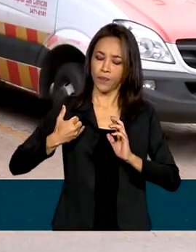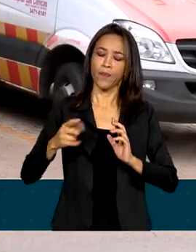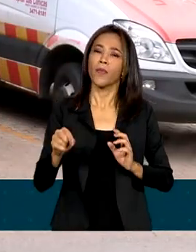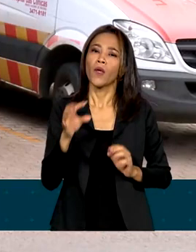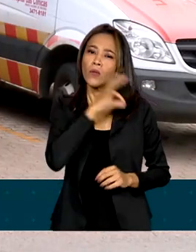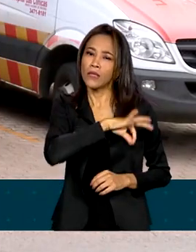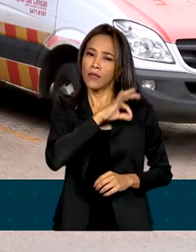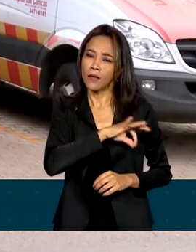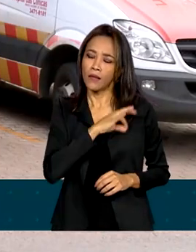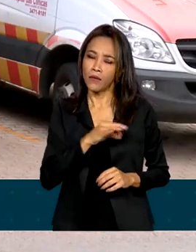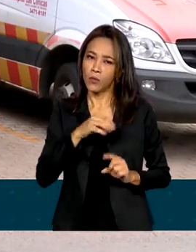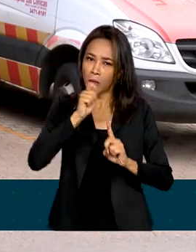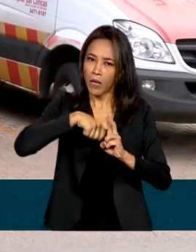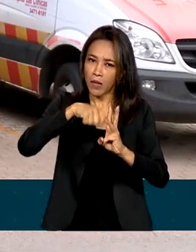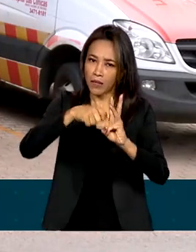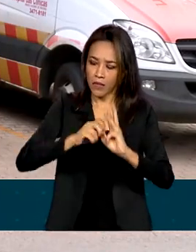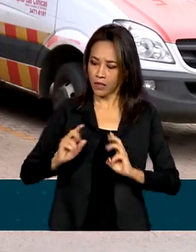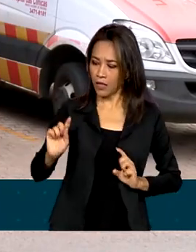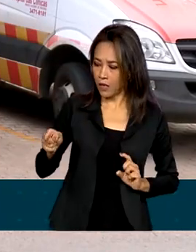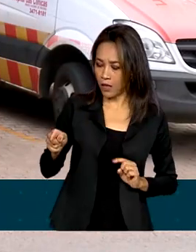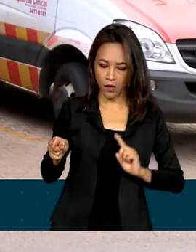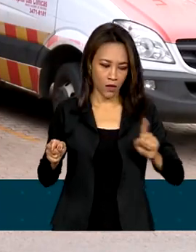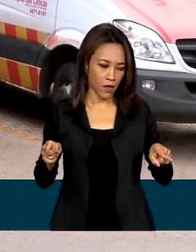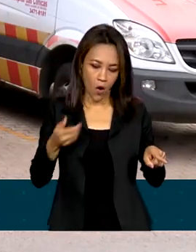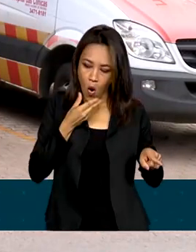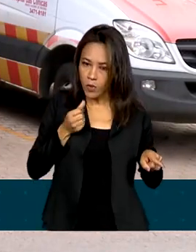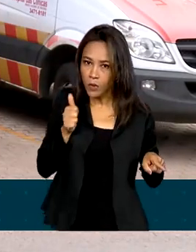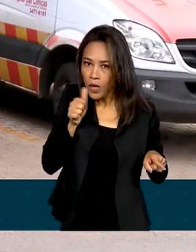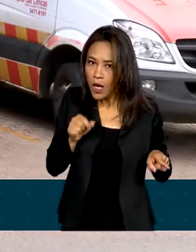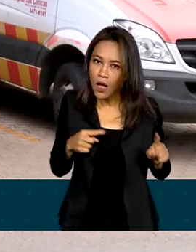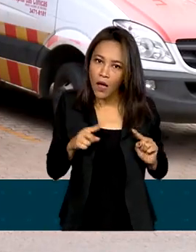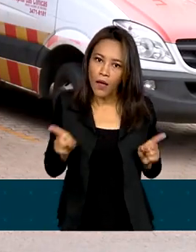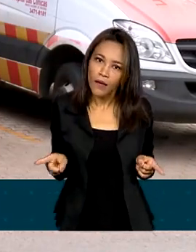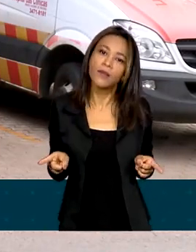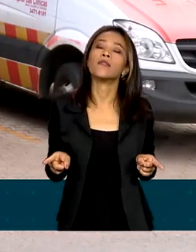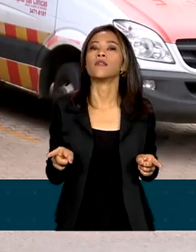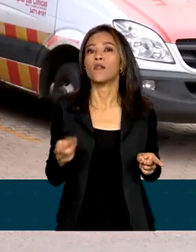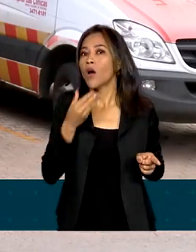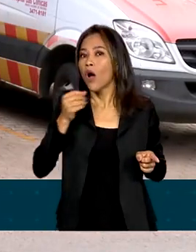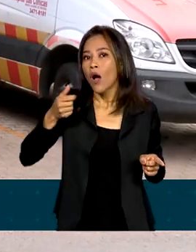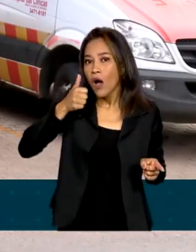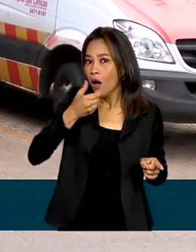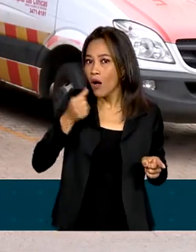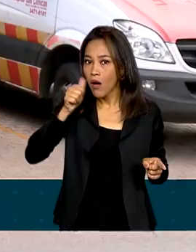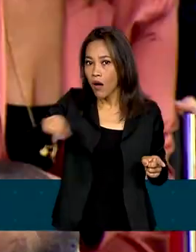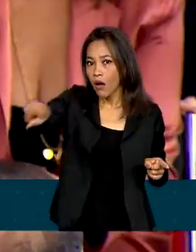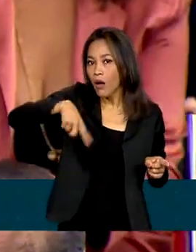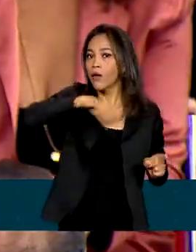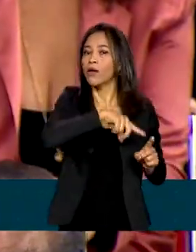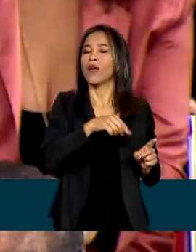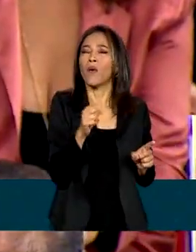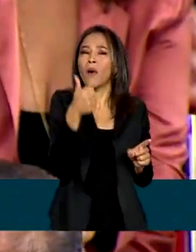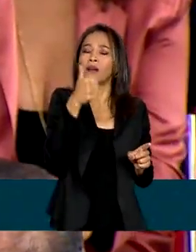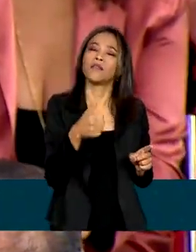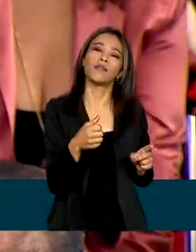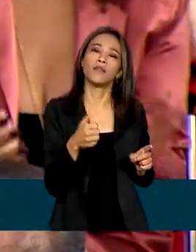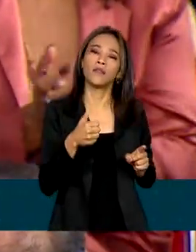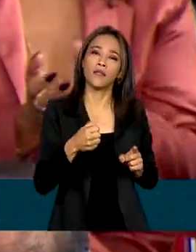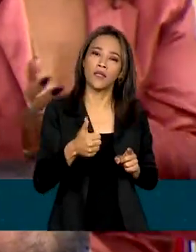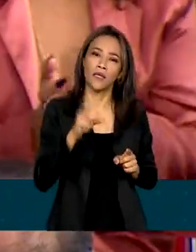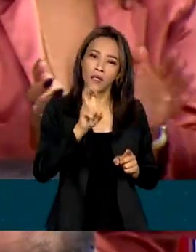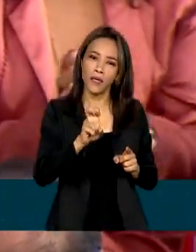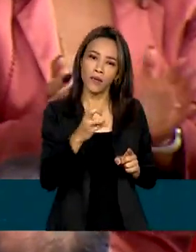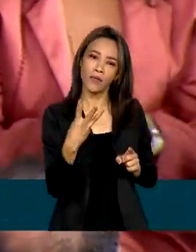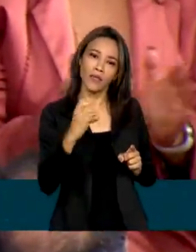rendimentos médios mensais de homens e de mulheres é de quase 530 reais. Para impedir que